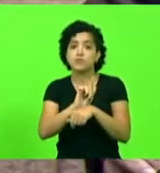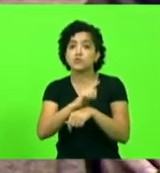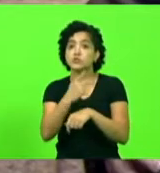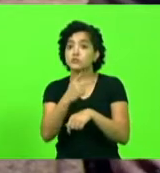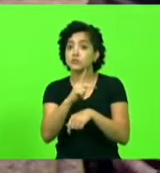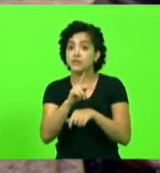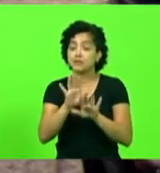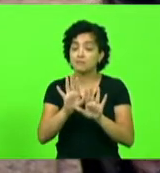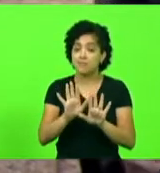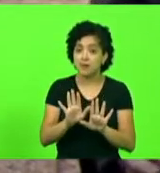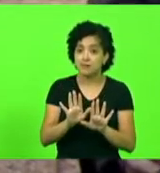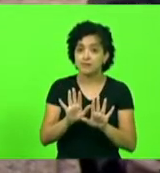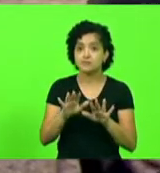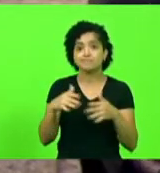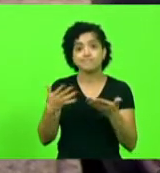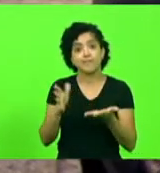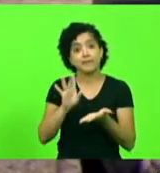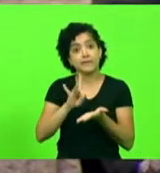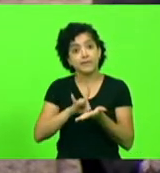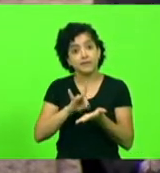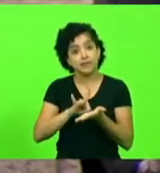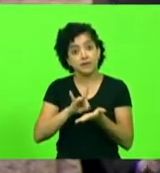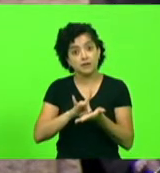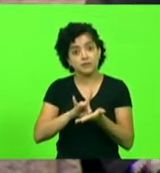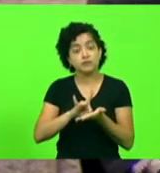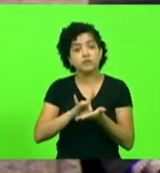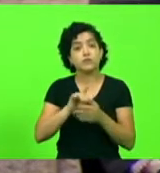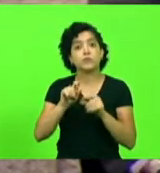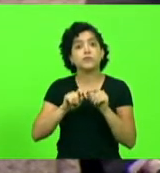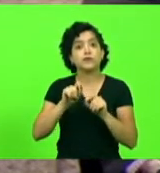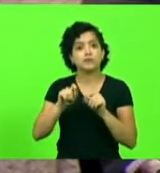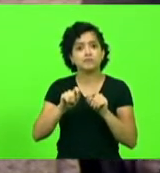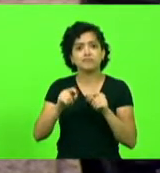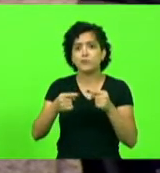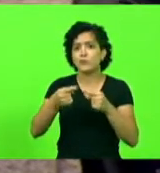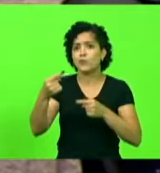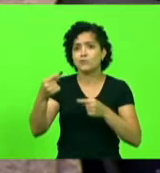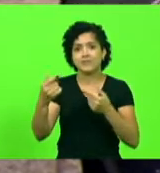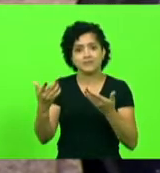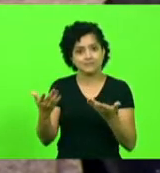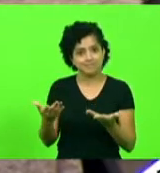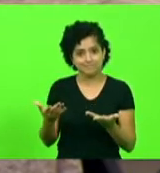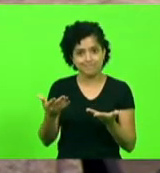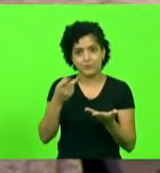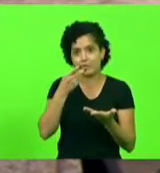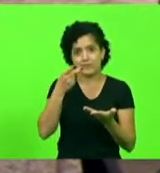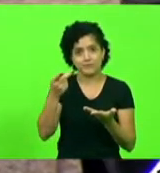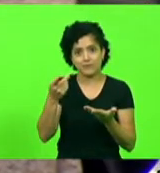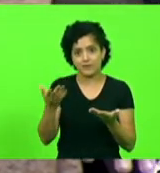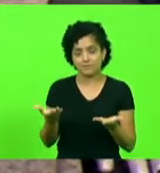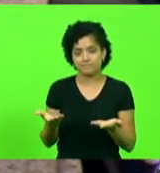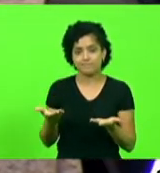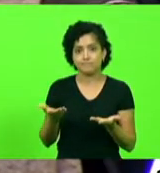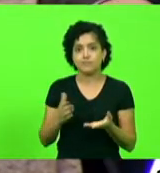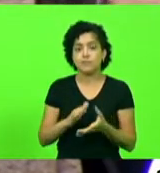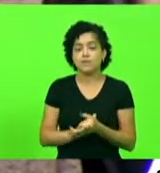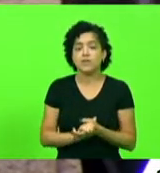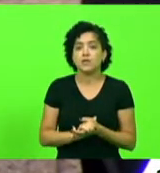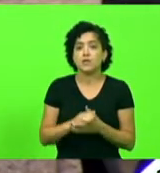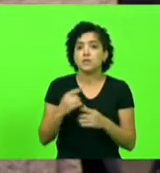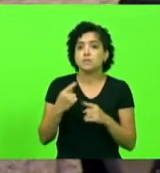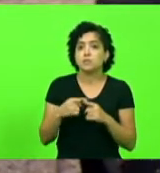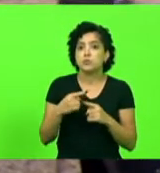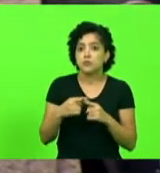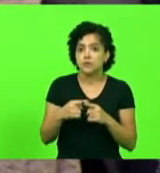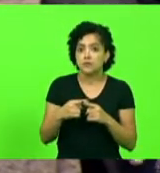Entretanto, a realidade dos fatos, ao que parece, não condiz com o que ele anda falando por aí. Porque nós temos,